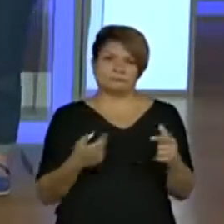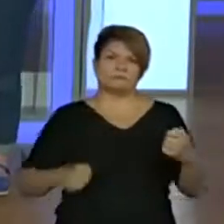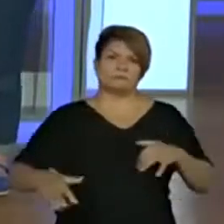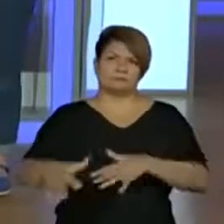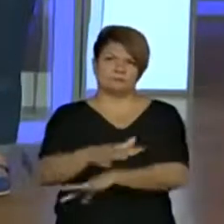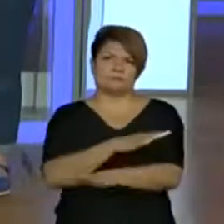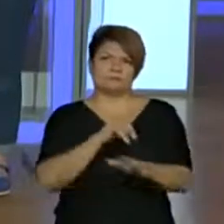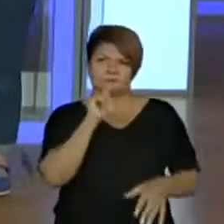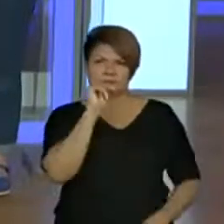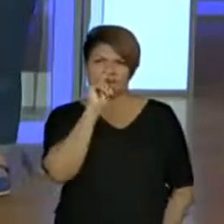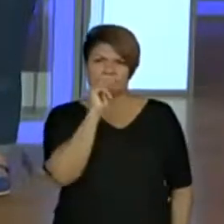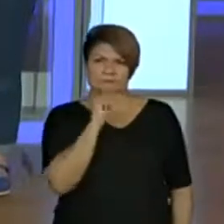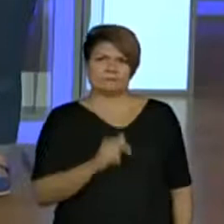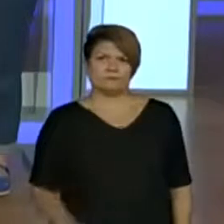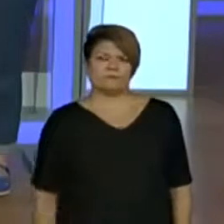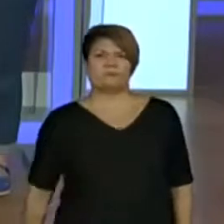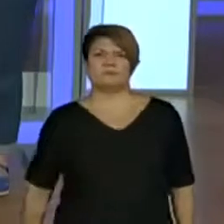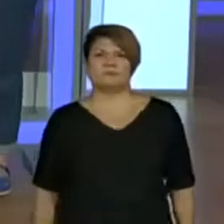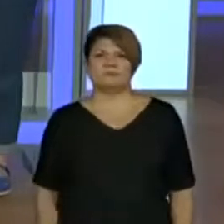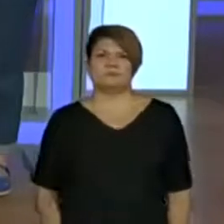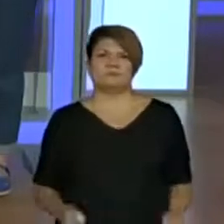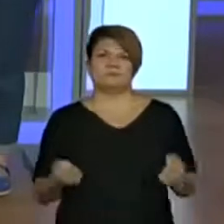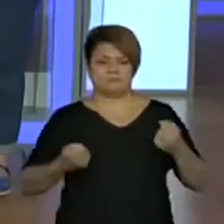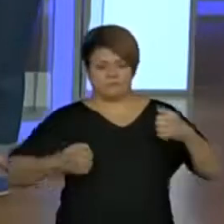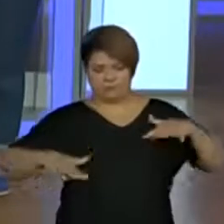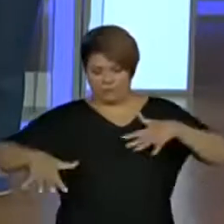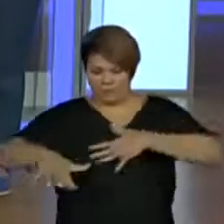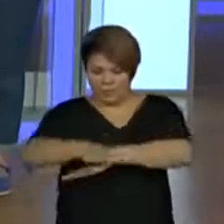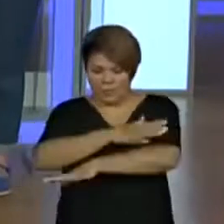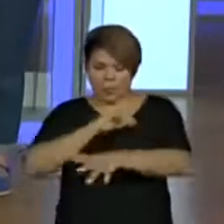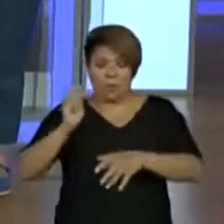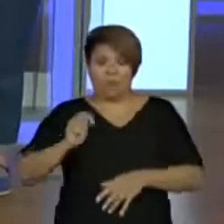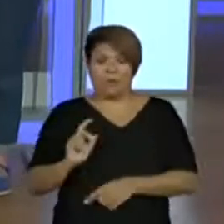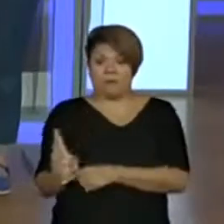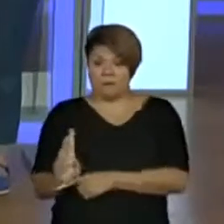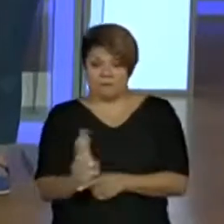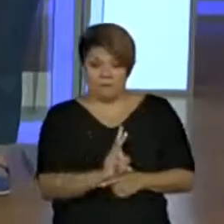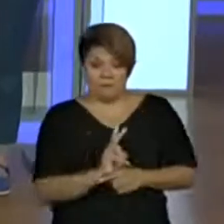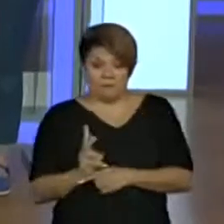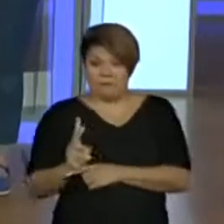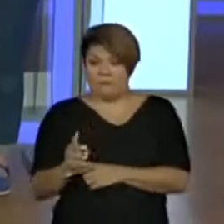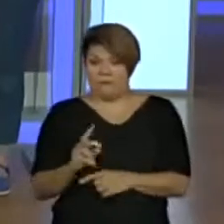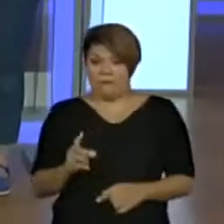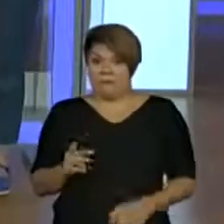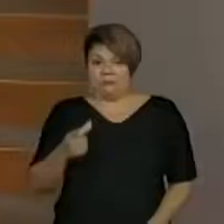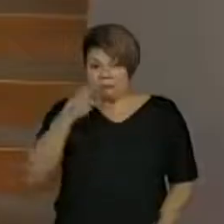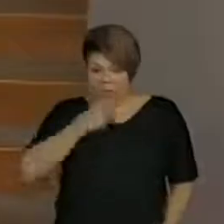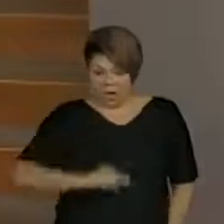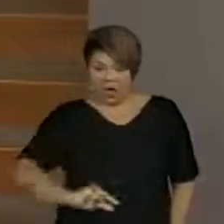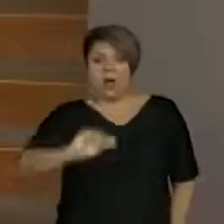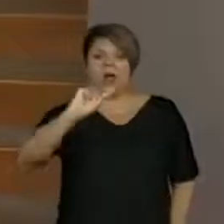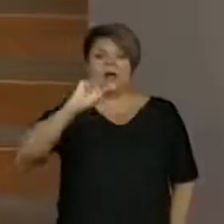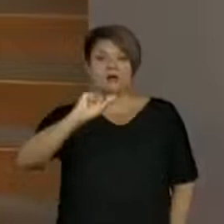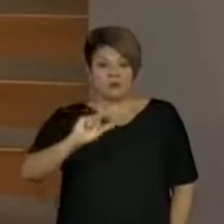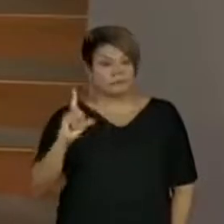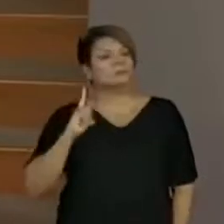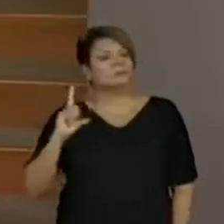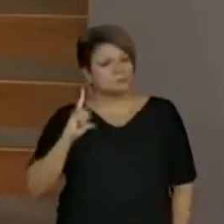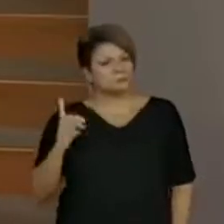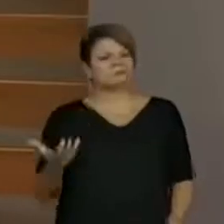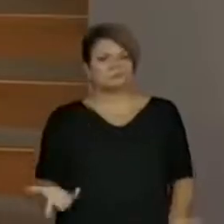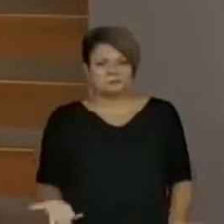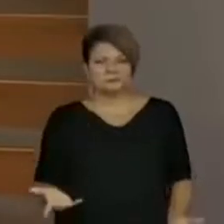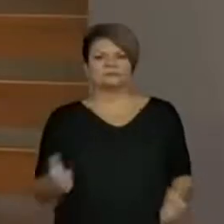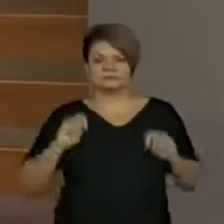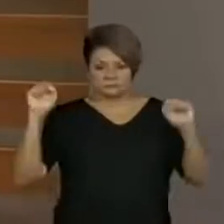Nessa água cristalina, com esse mago. Sabendo que essa água tem uma magia. Ou seja,